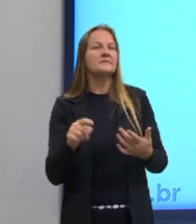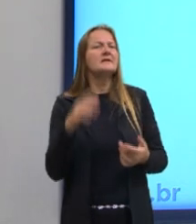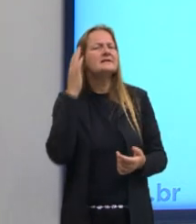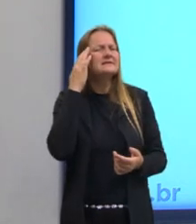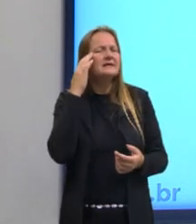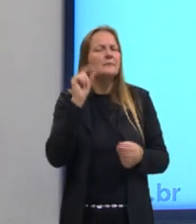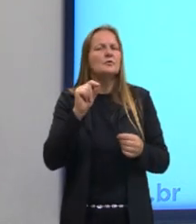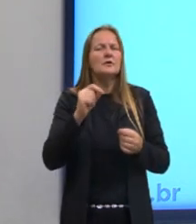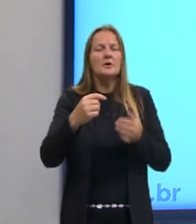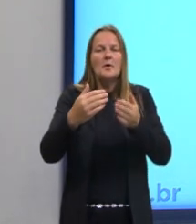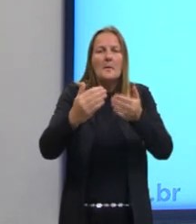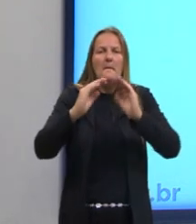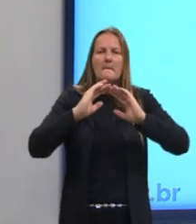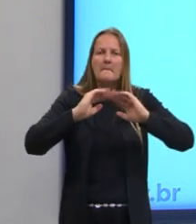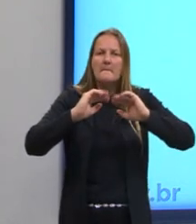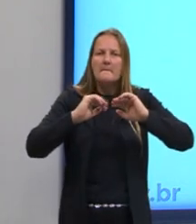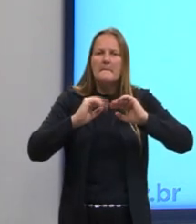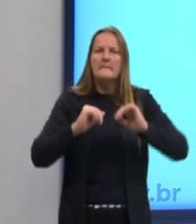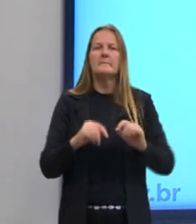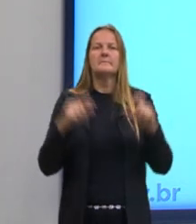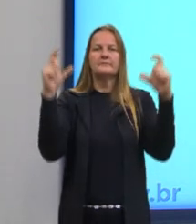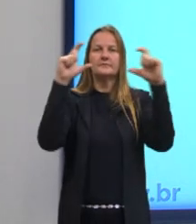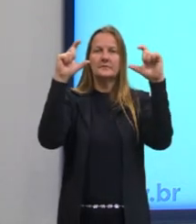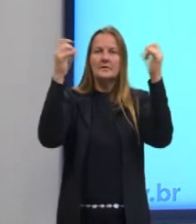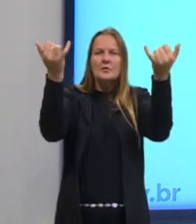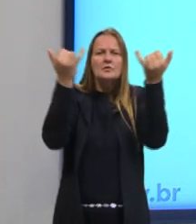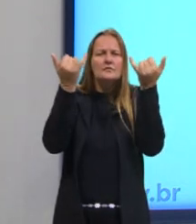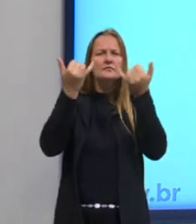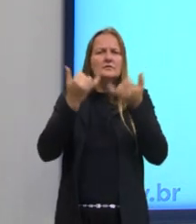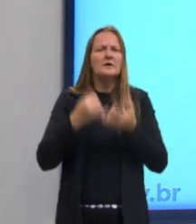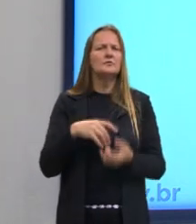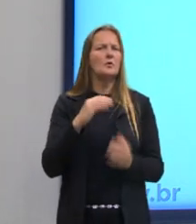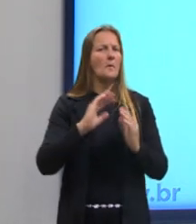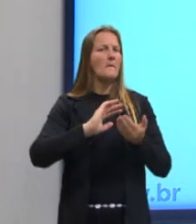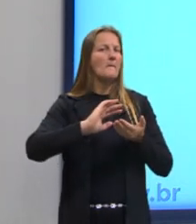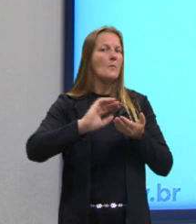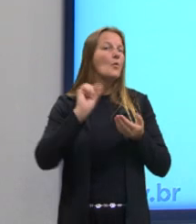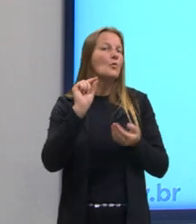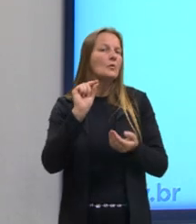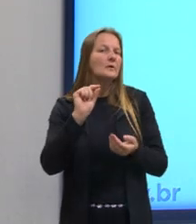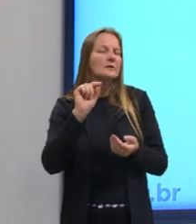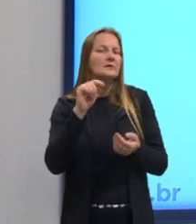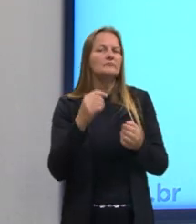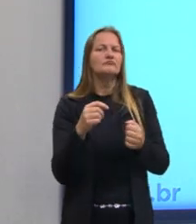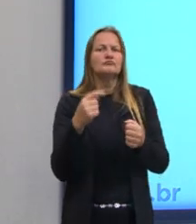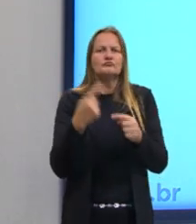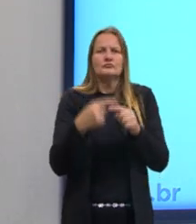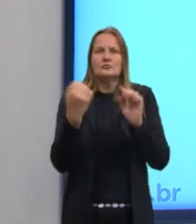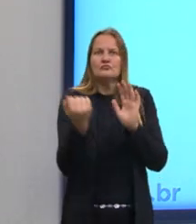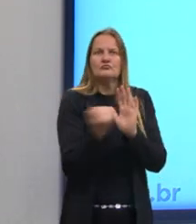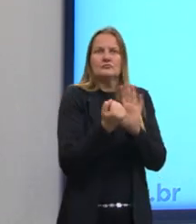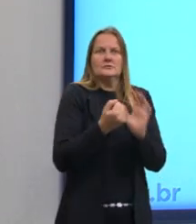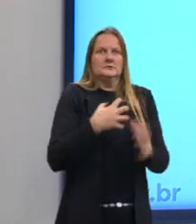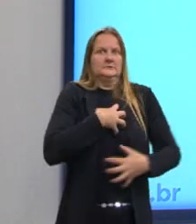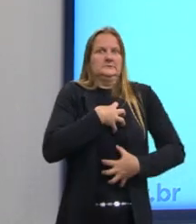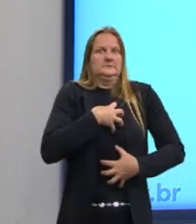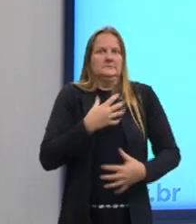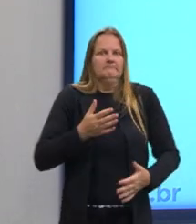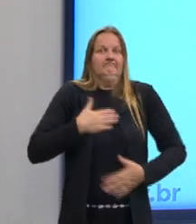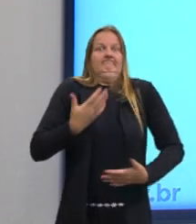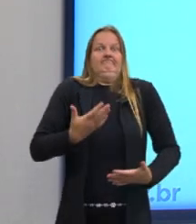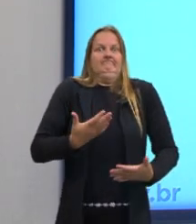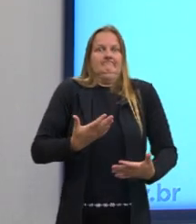sabe que a questão está nos pedindo o que causa esse assombro